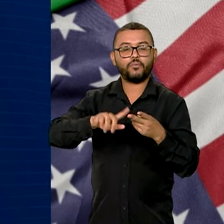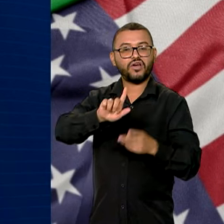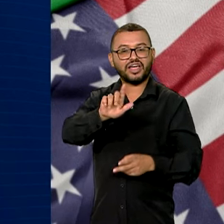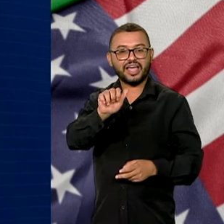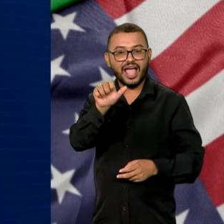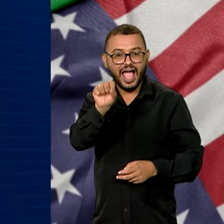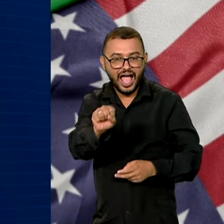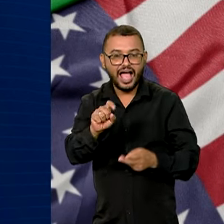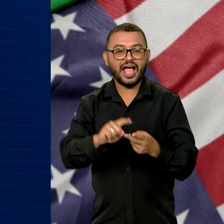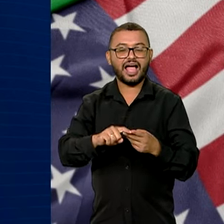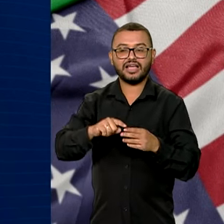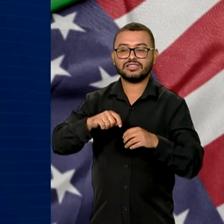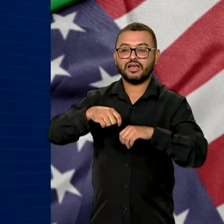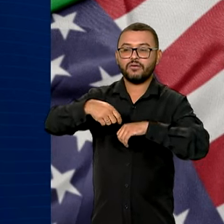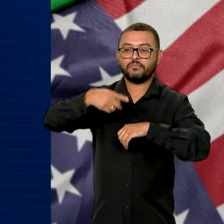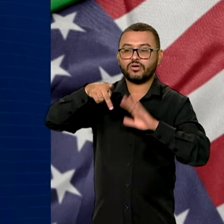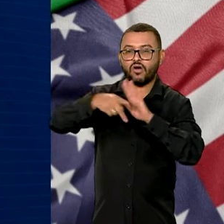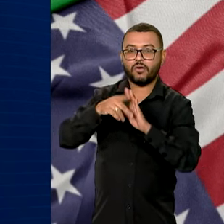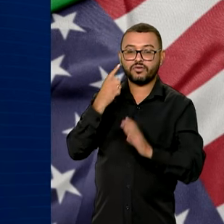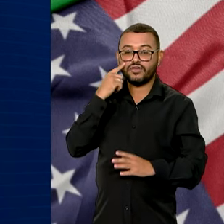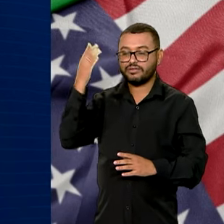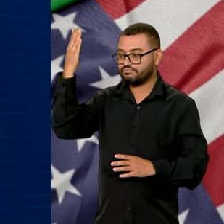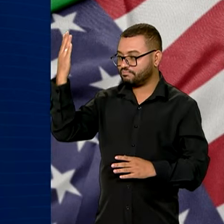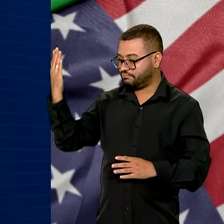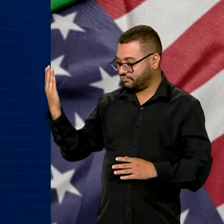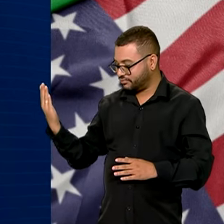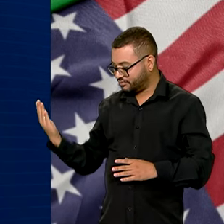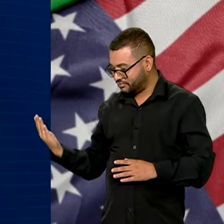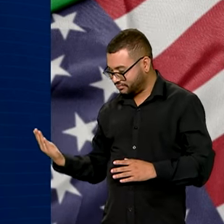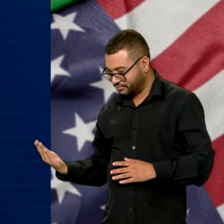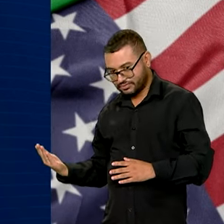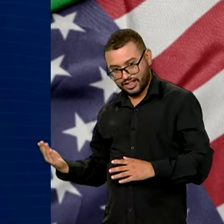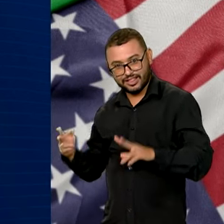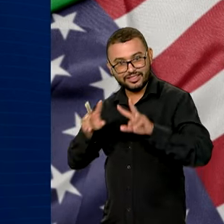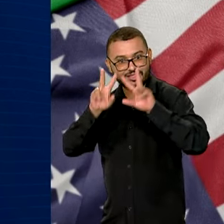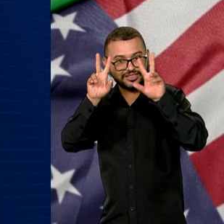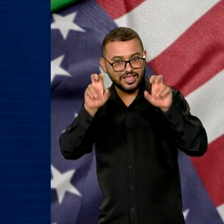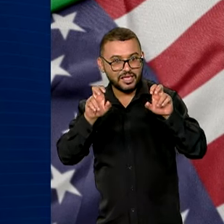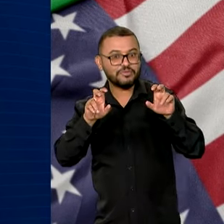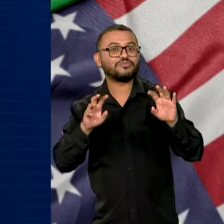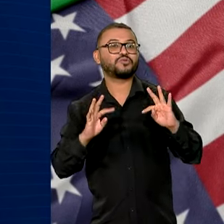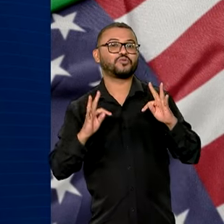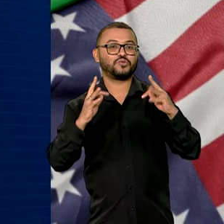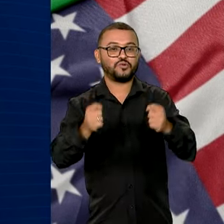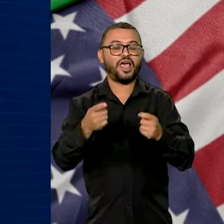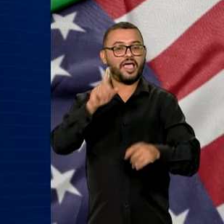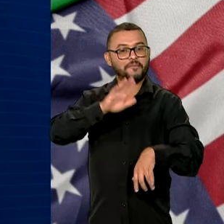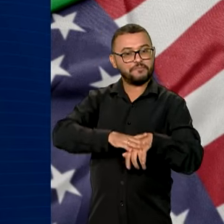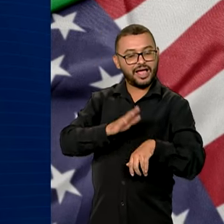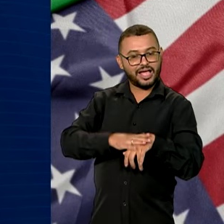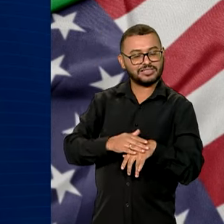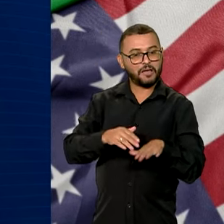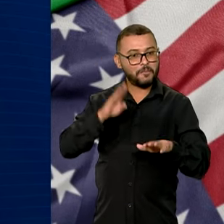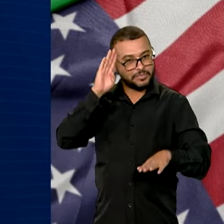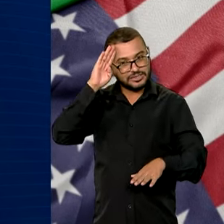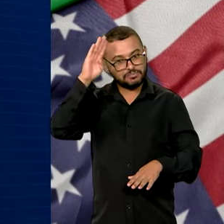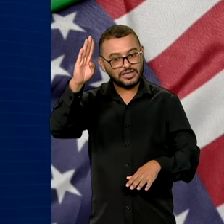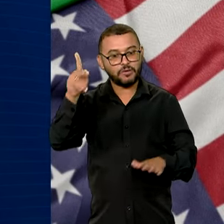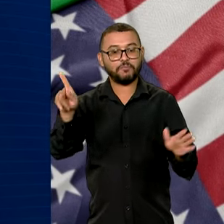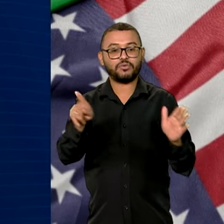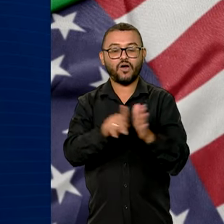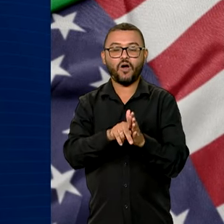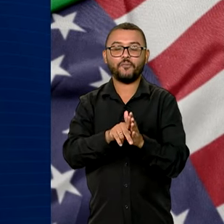natural, fertilizantes, aeronaves e instrumentos médicos. Já os principais produtos de